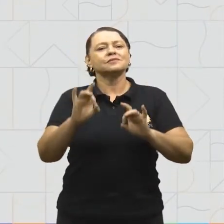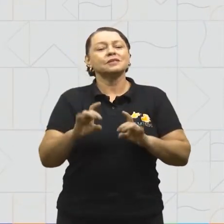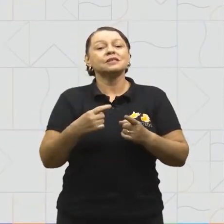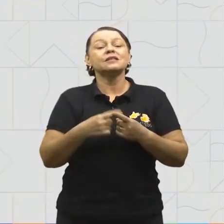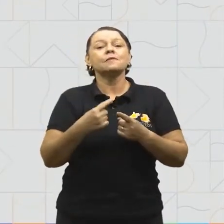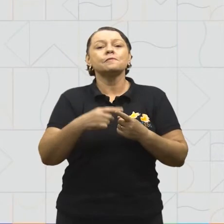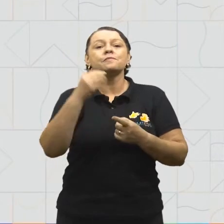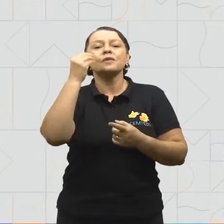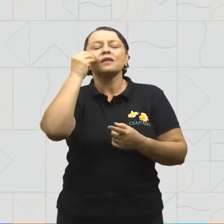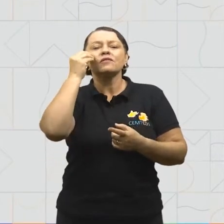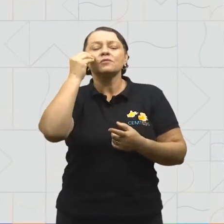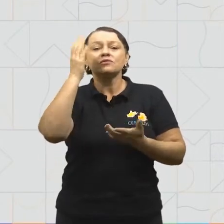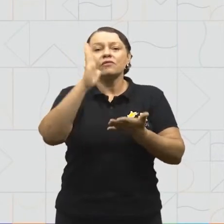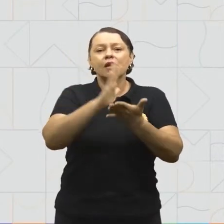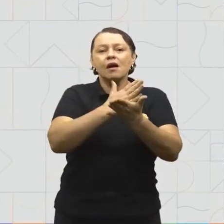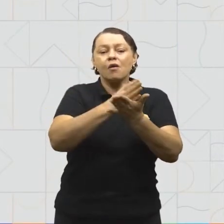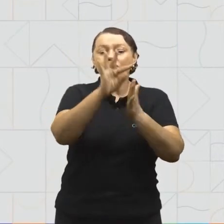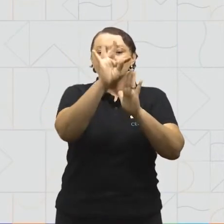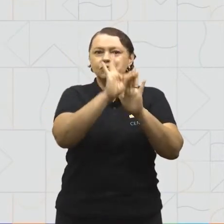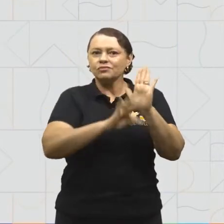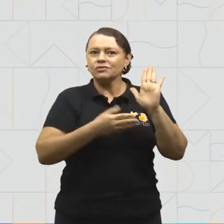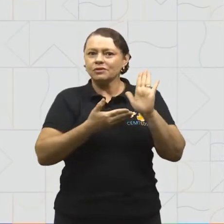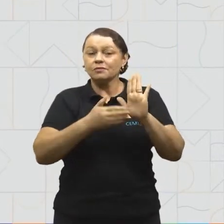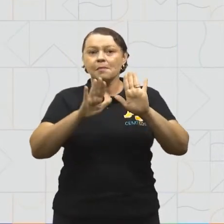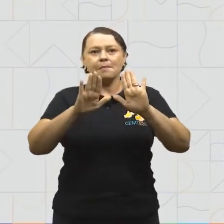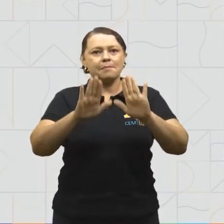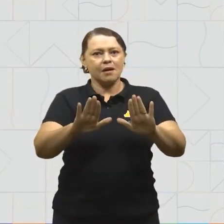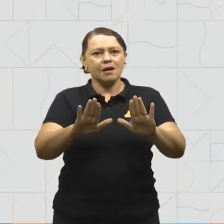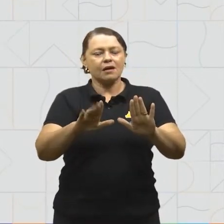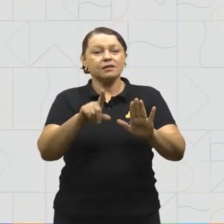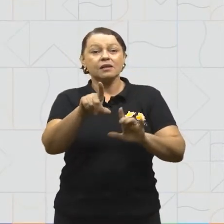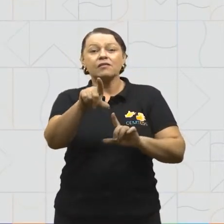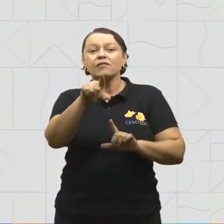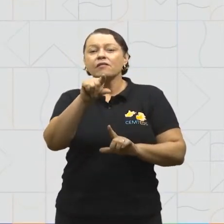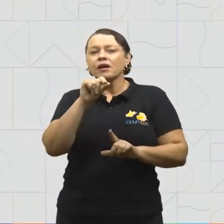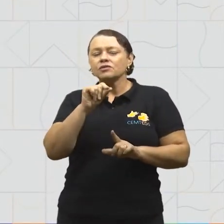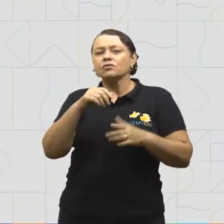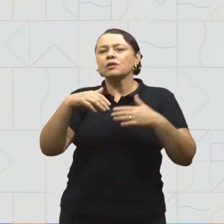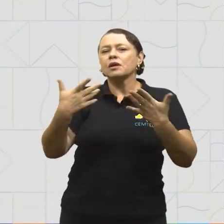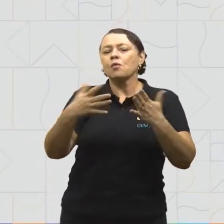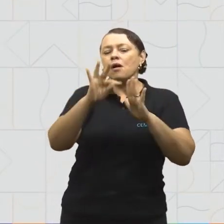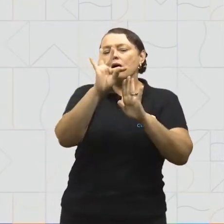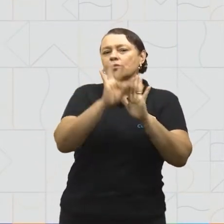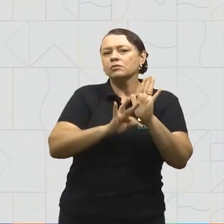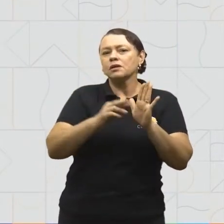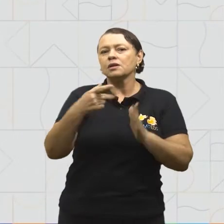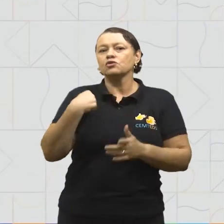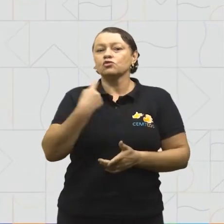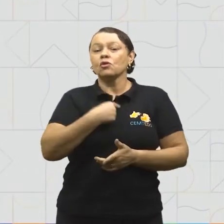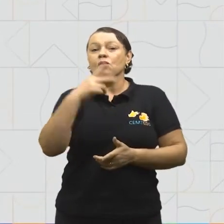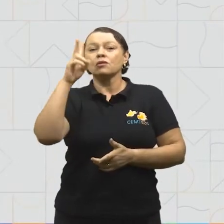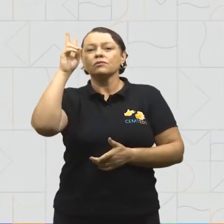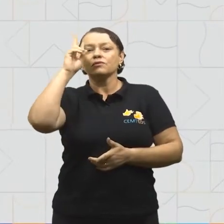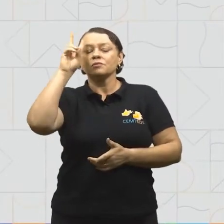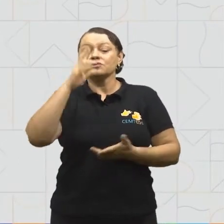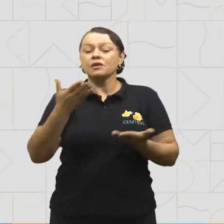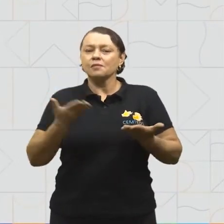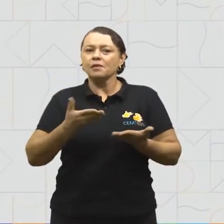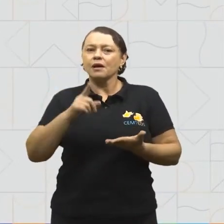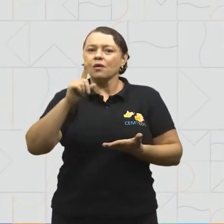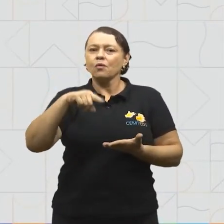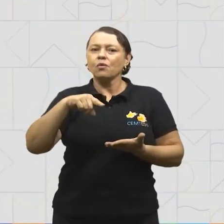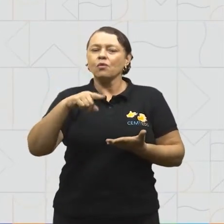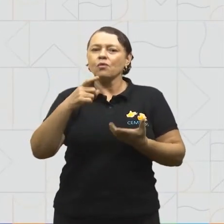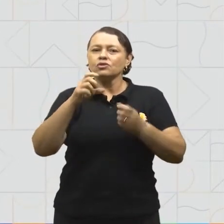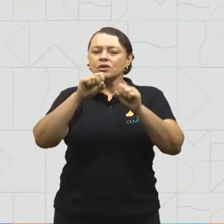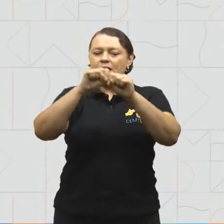rever alguns desses textos. Porém, quem escolherá quais deles serão relembrados na aula de hoje, será